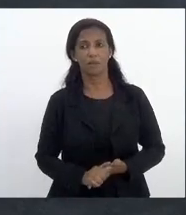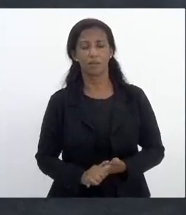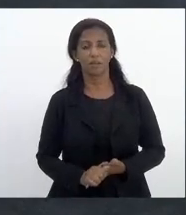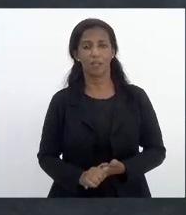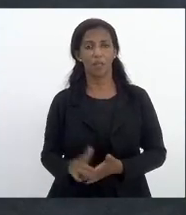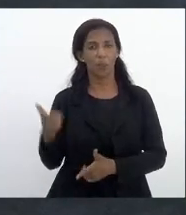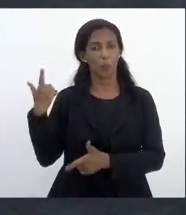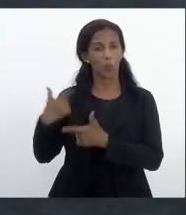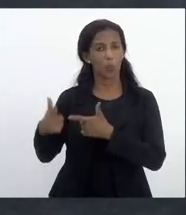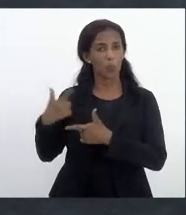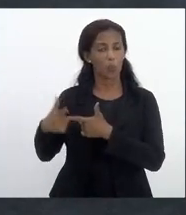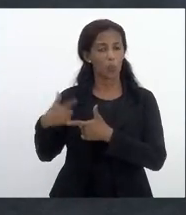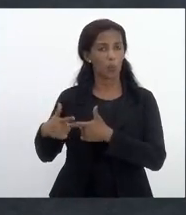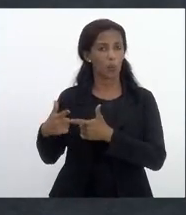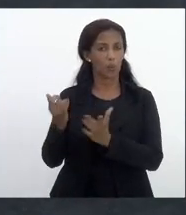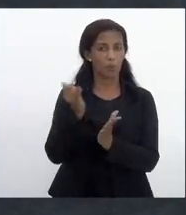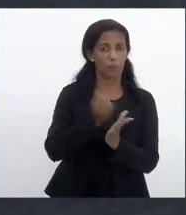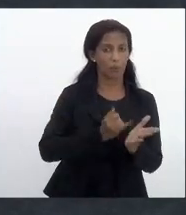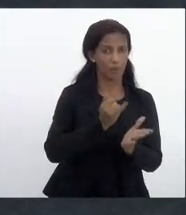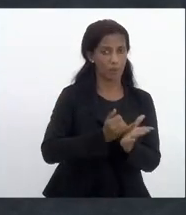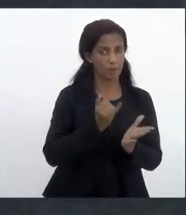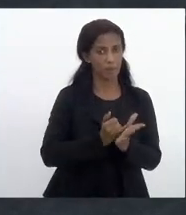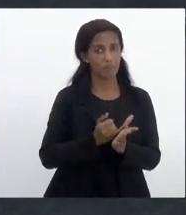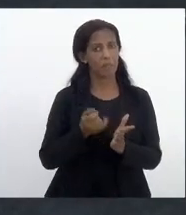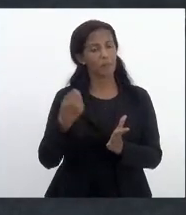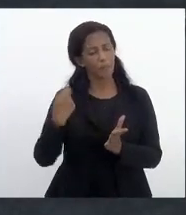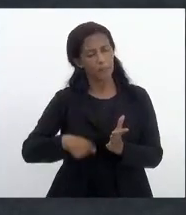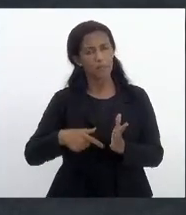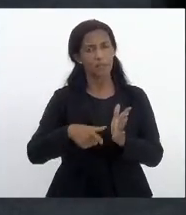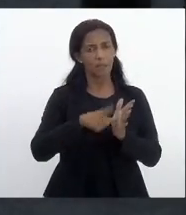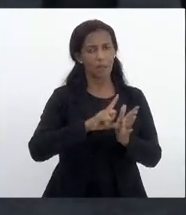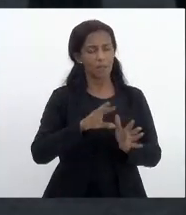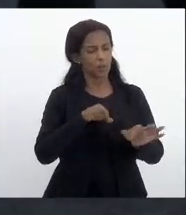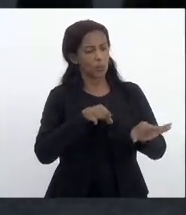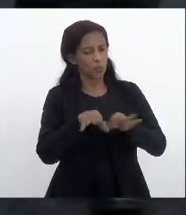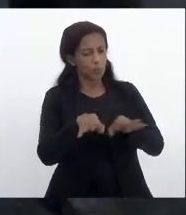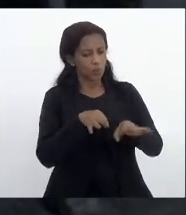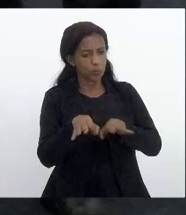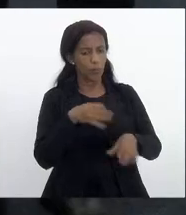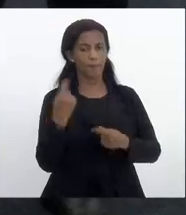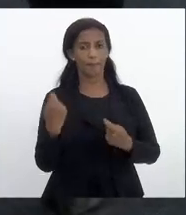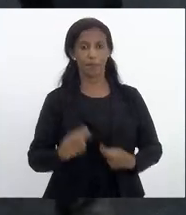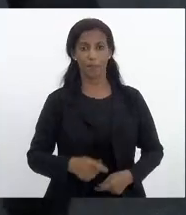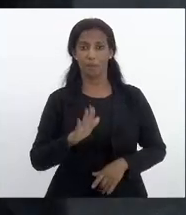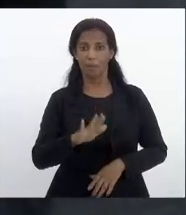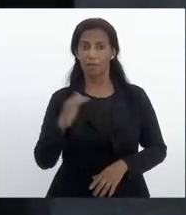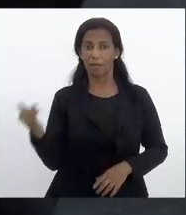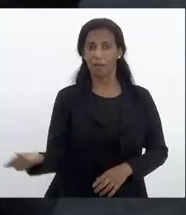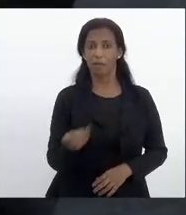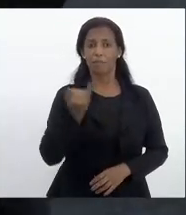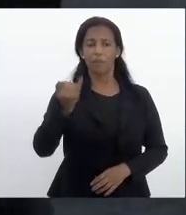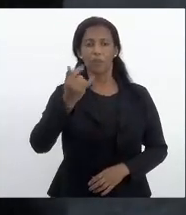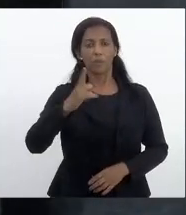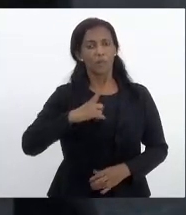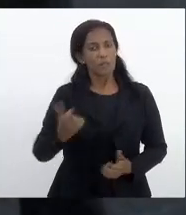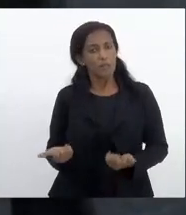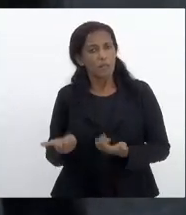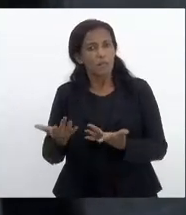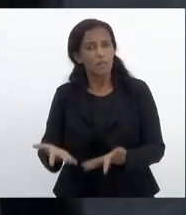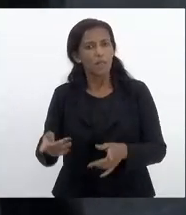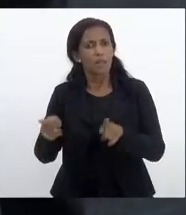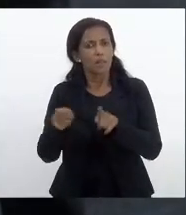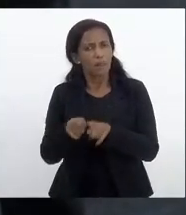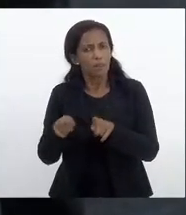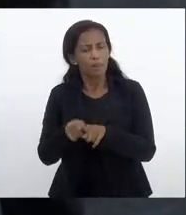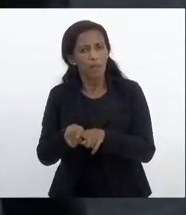frustração de receitas então obviamente tem que ter um planejamento nessa execução mas é muito importante que ele se dê de